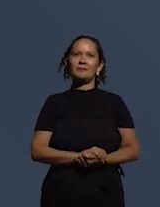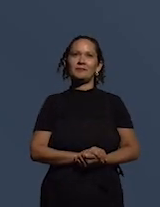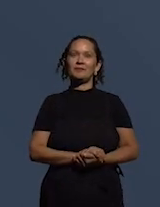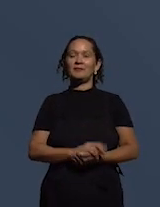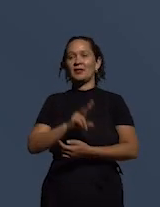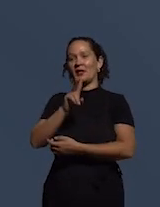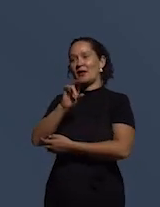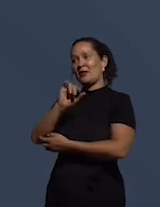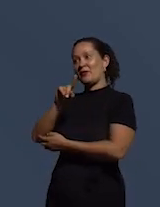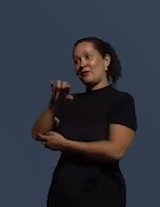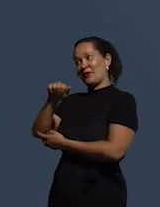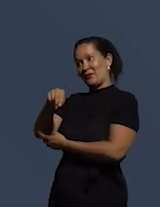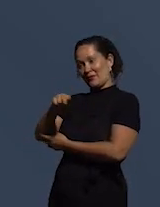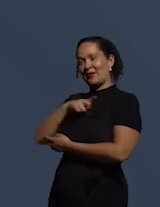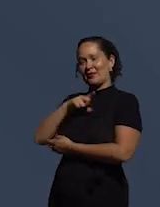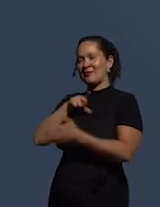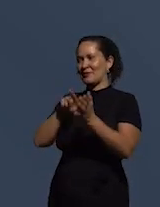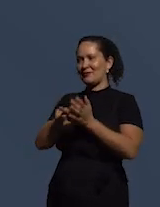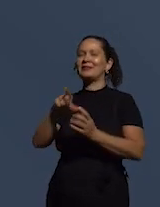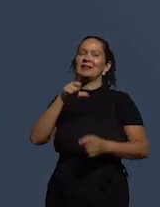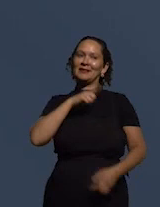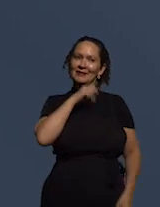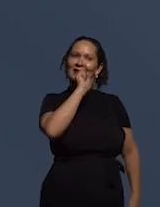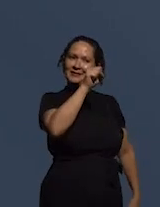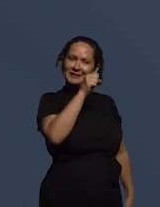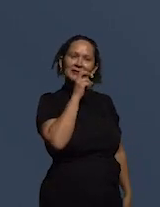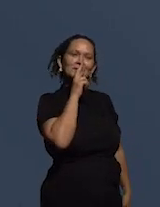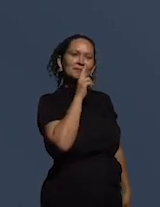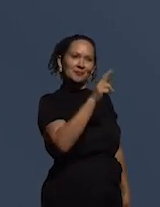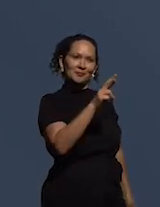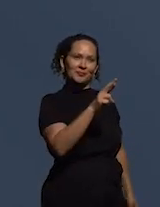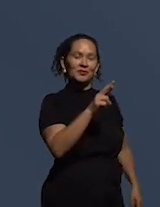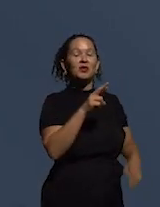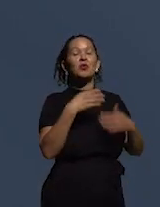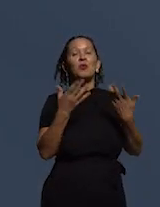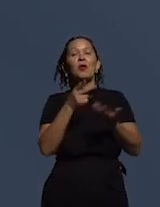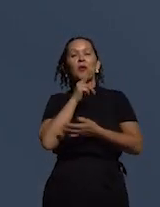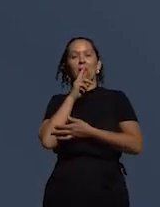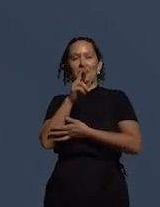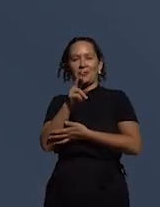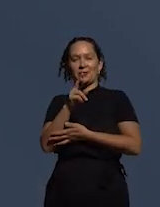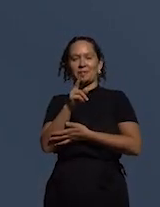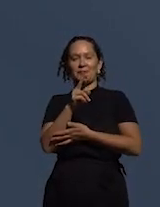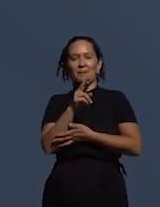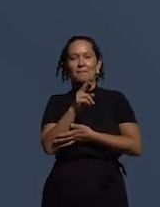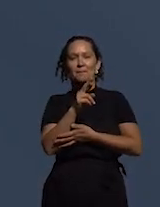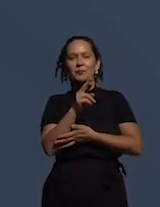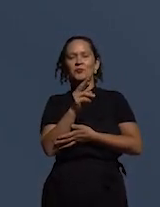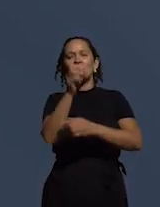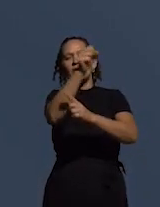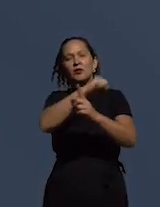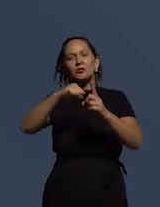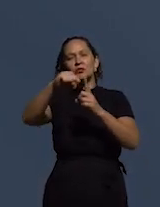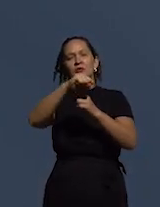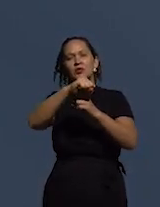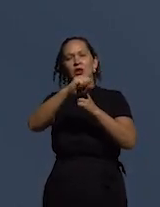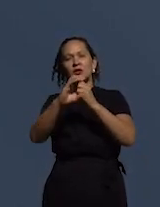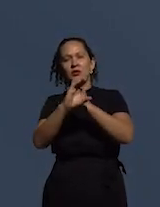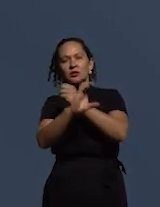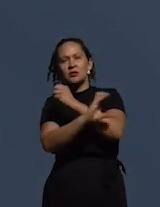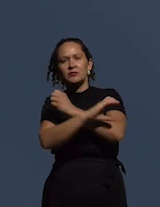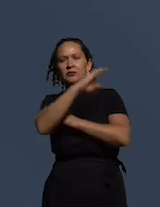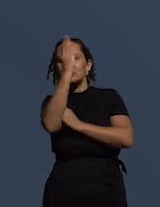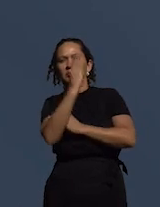Débora tem sim então a pergunta aqui essa vez responde você a Bianca ou tio que é assim como a sociedade civil brasileira